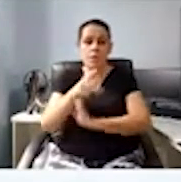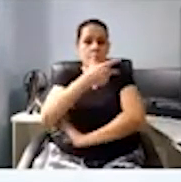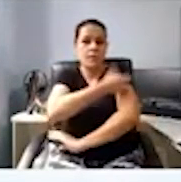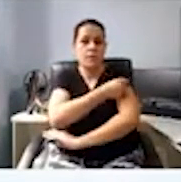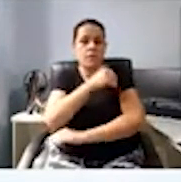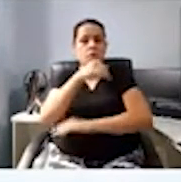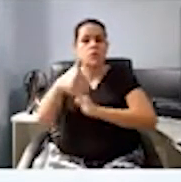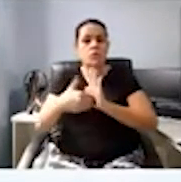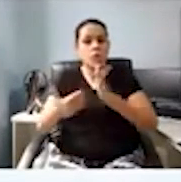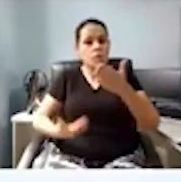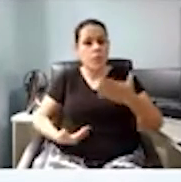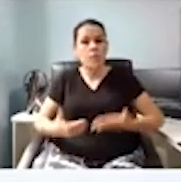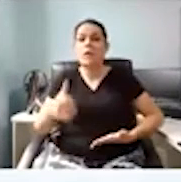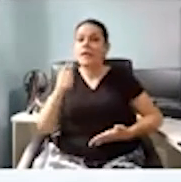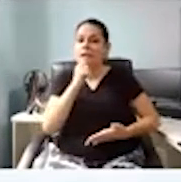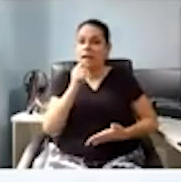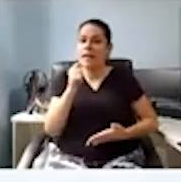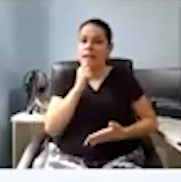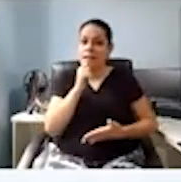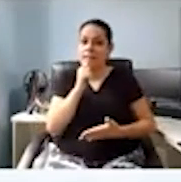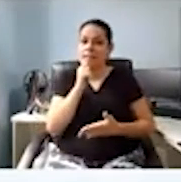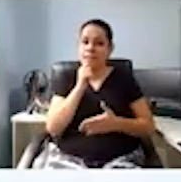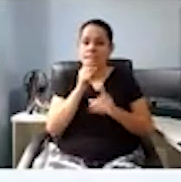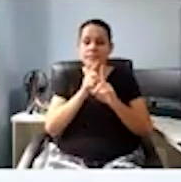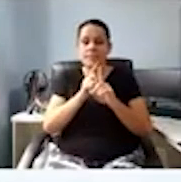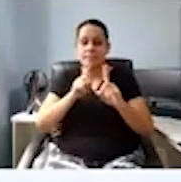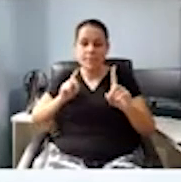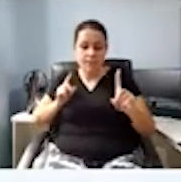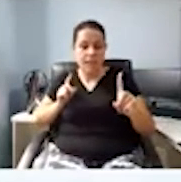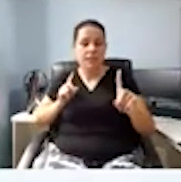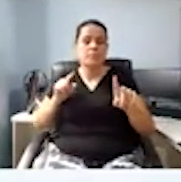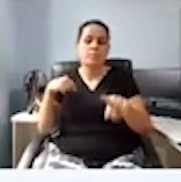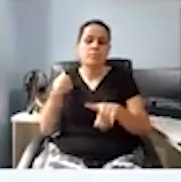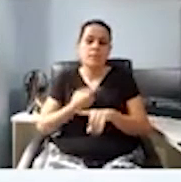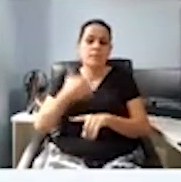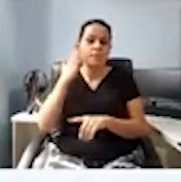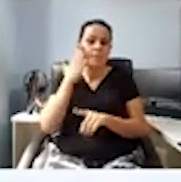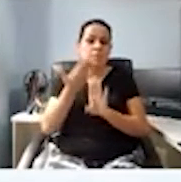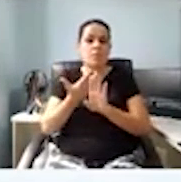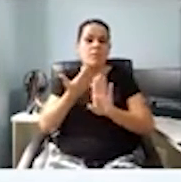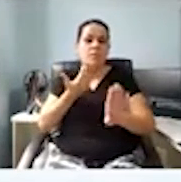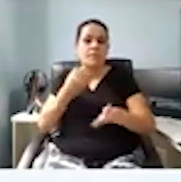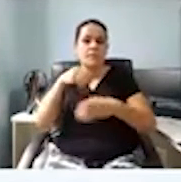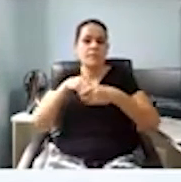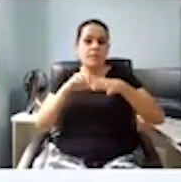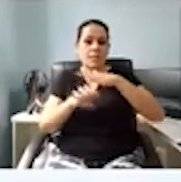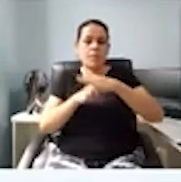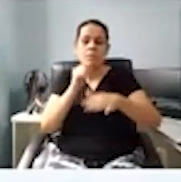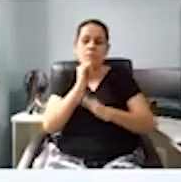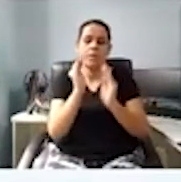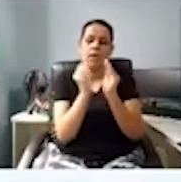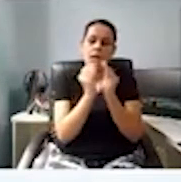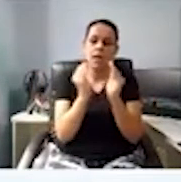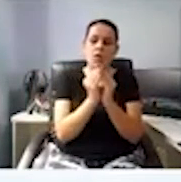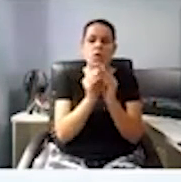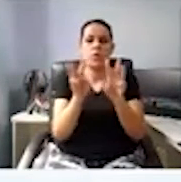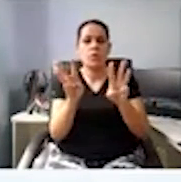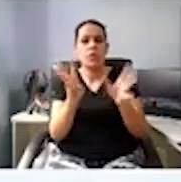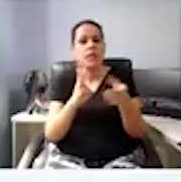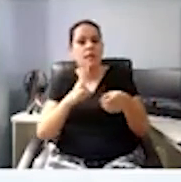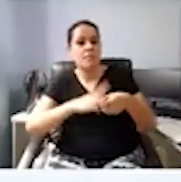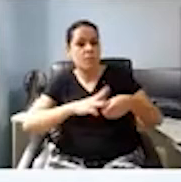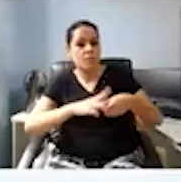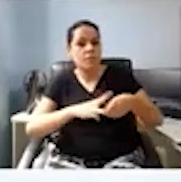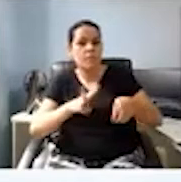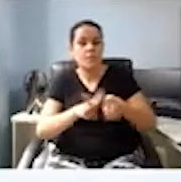ainda está afastado. Na empresa, hoje, na Redo, na Volkswagen, falando um pouco de metalúrgica,